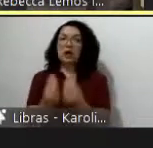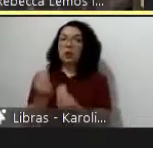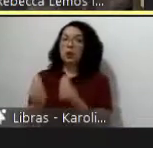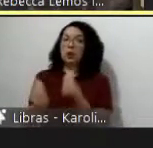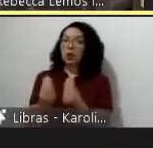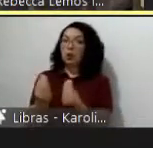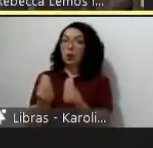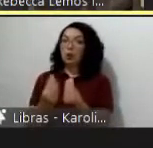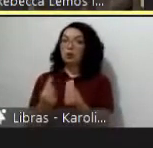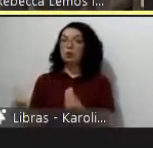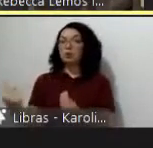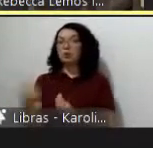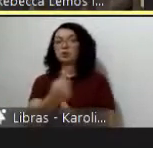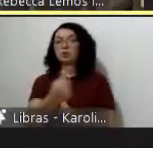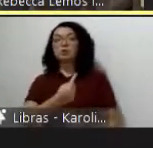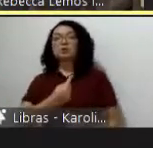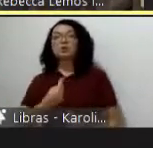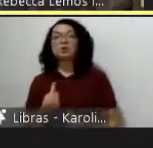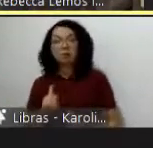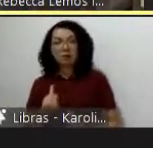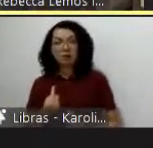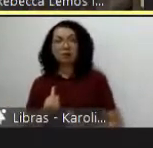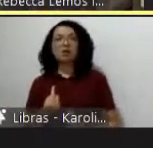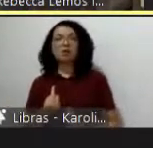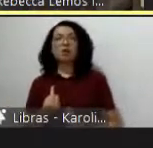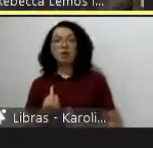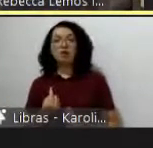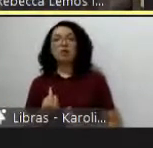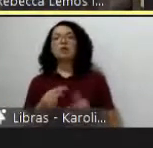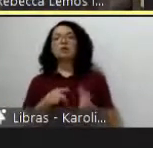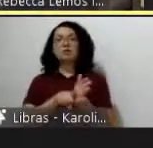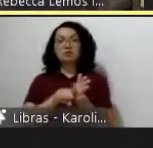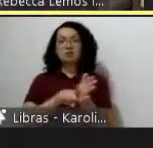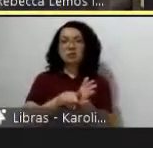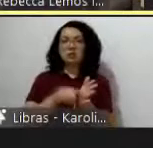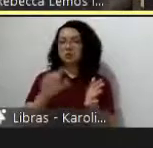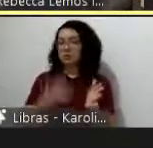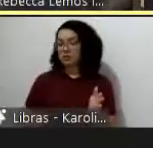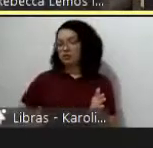nós fazemos na nossa cotidianidade no espaço acadêmico